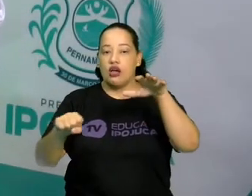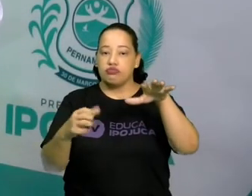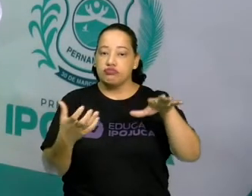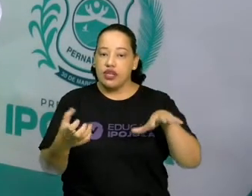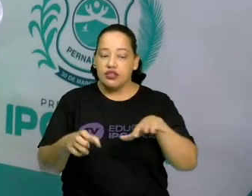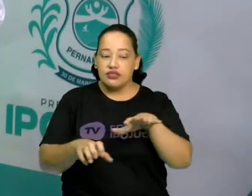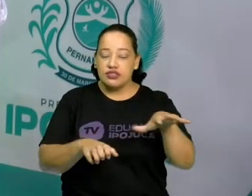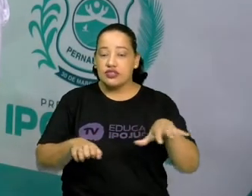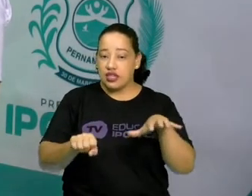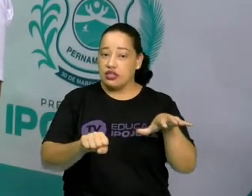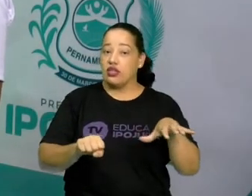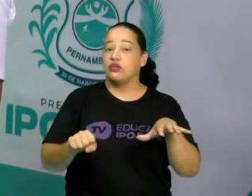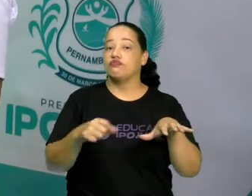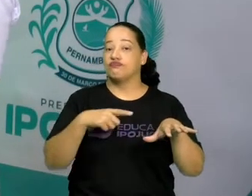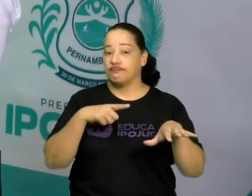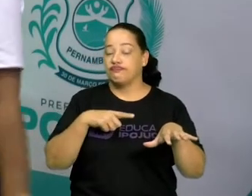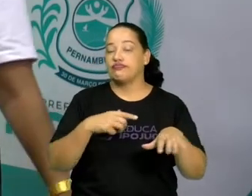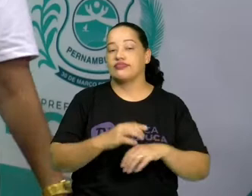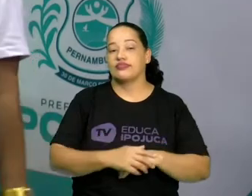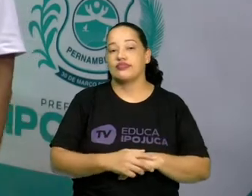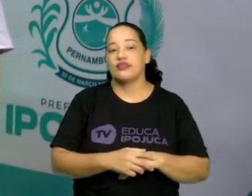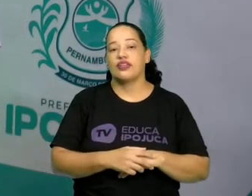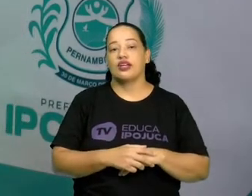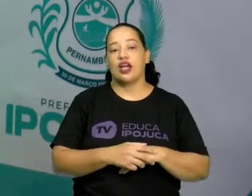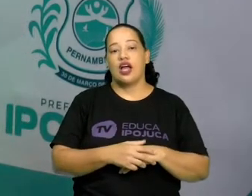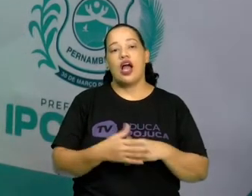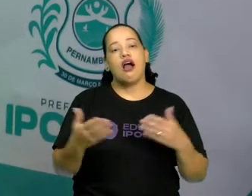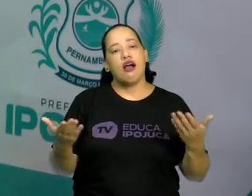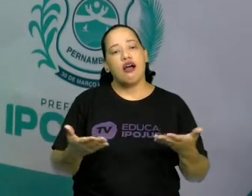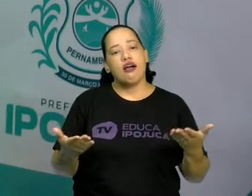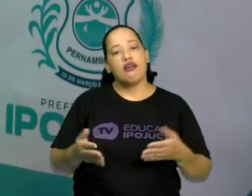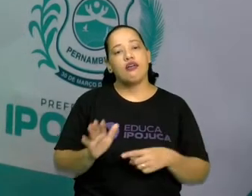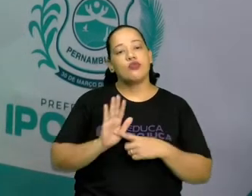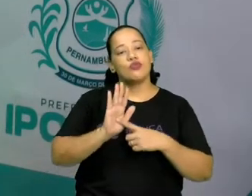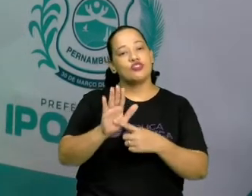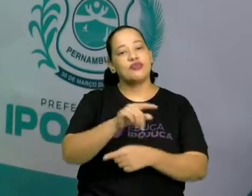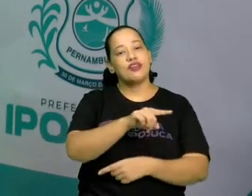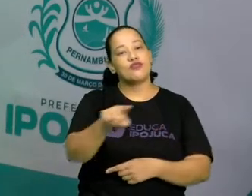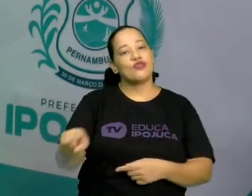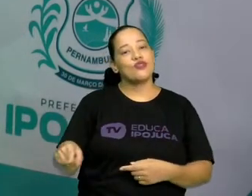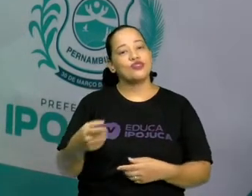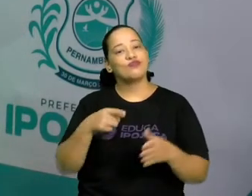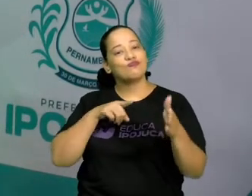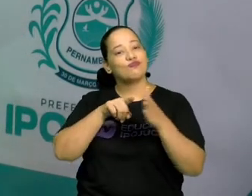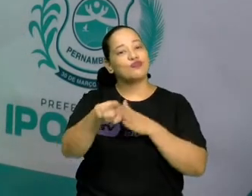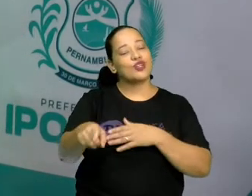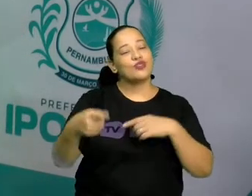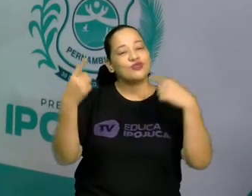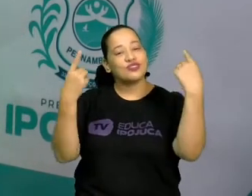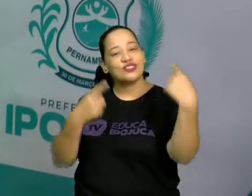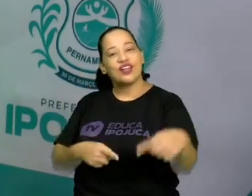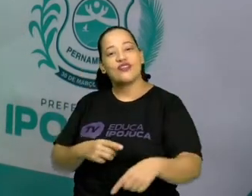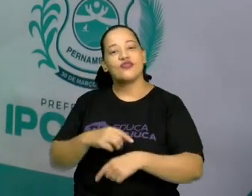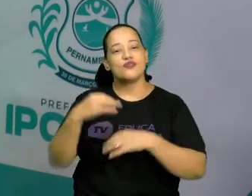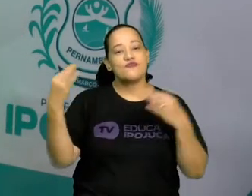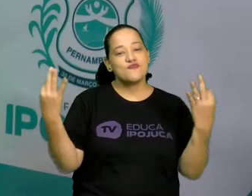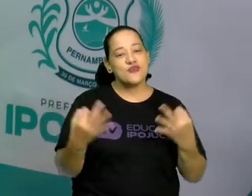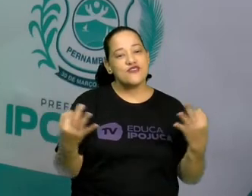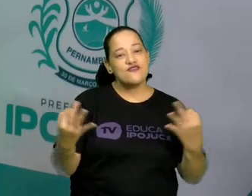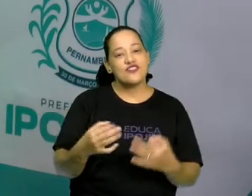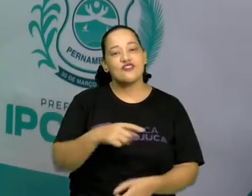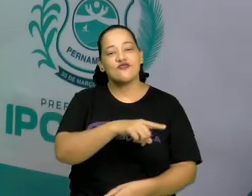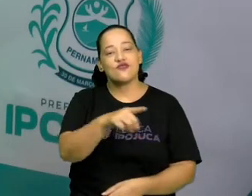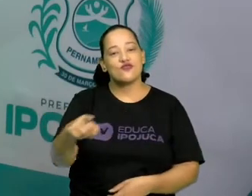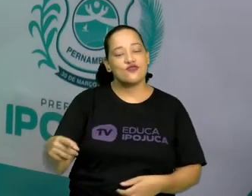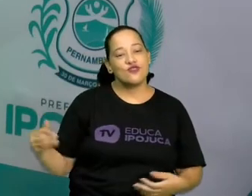diferente. E aí eu trago para vocês um desafio maravilhoso. Esse desafio está perfeito, porque